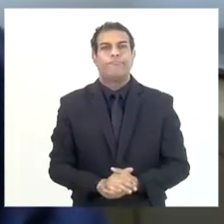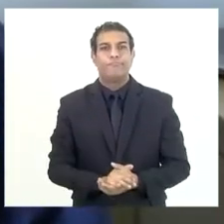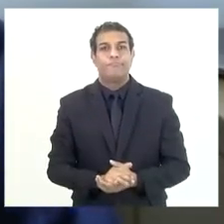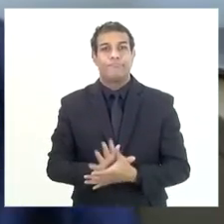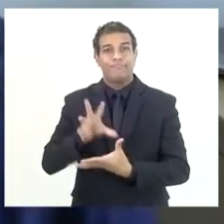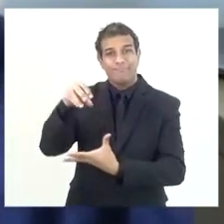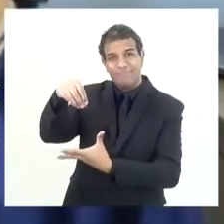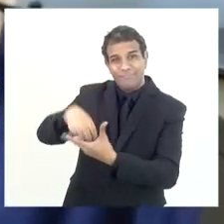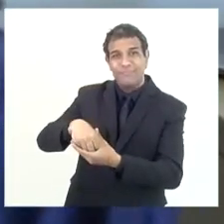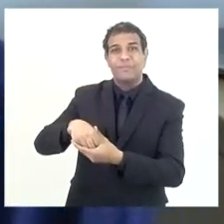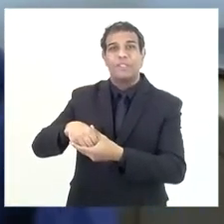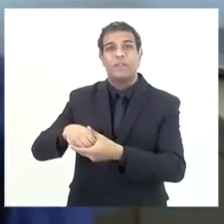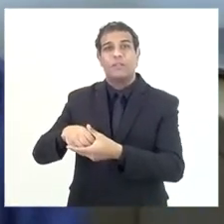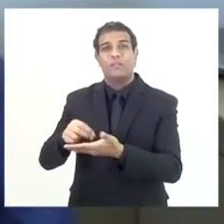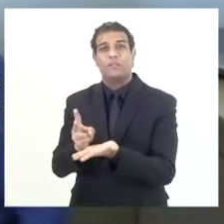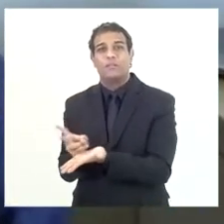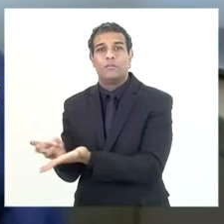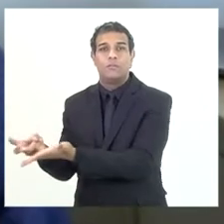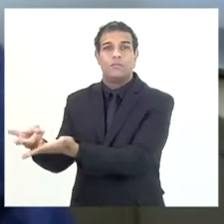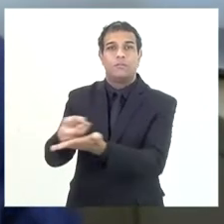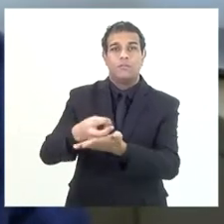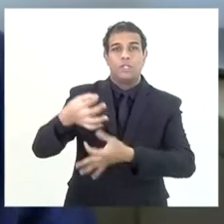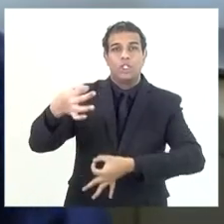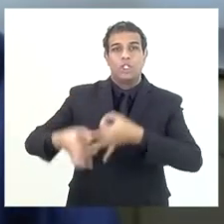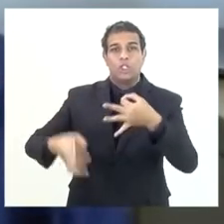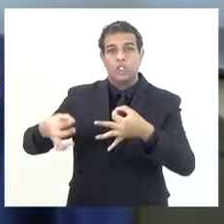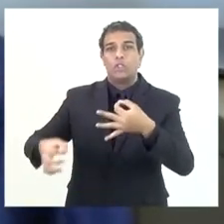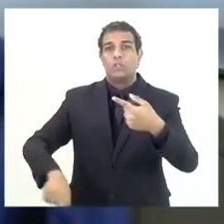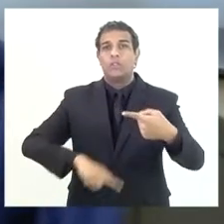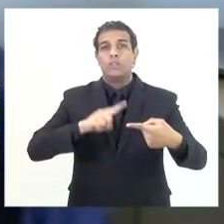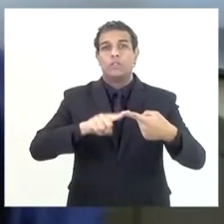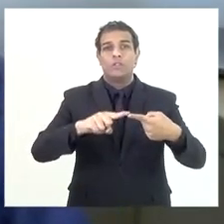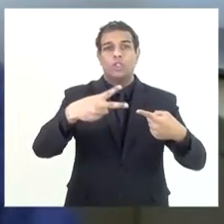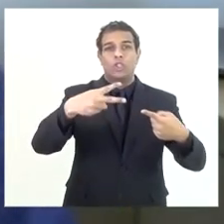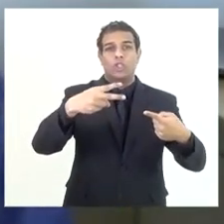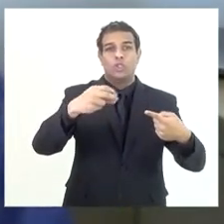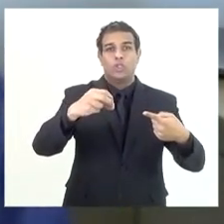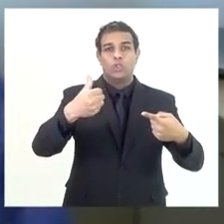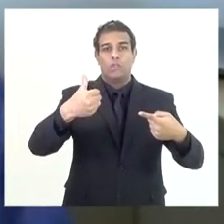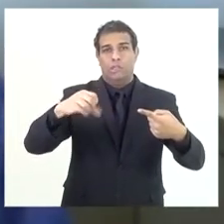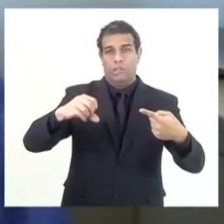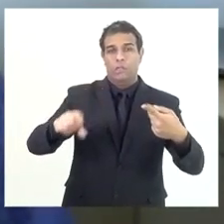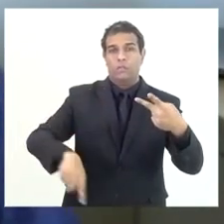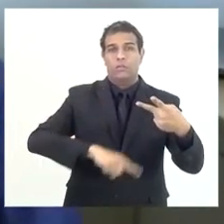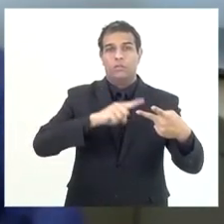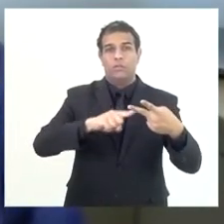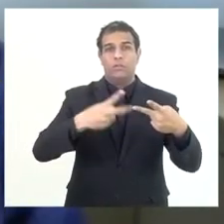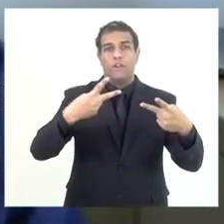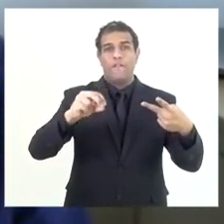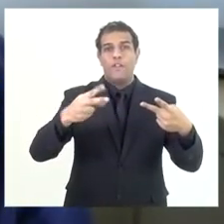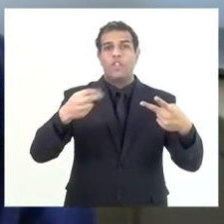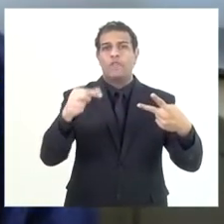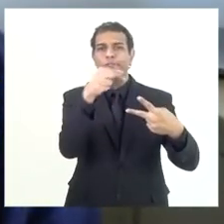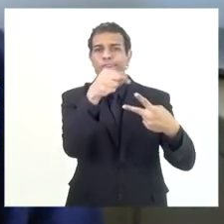Tribunal de Contas, das contas de 19 e das contas de 20.